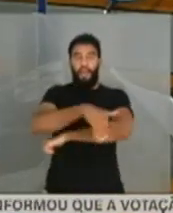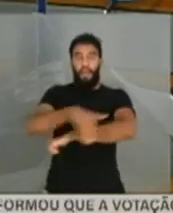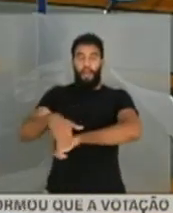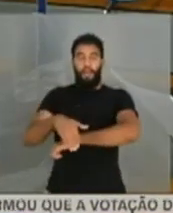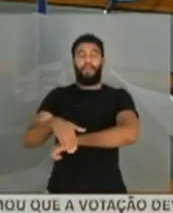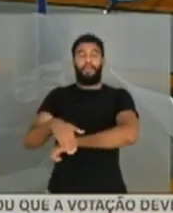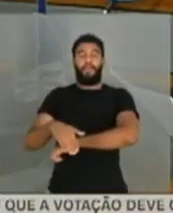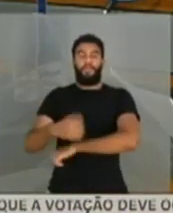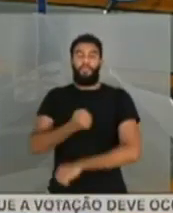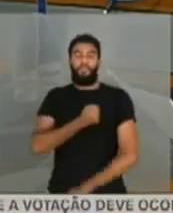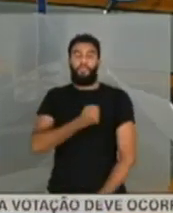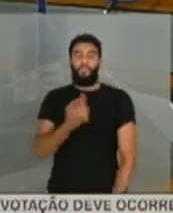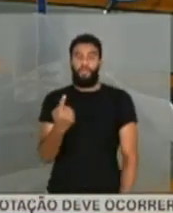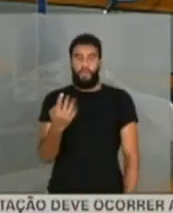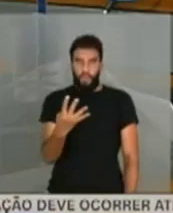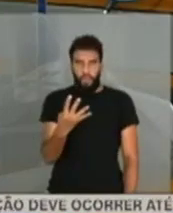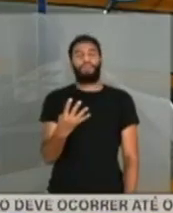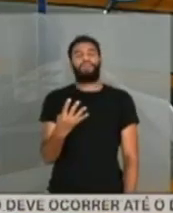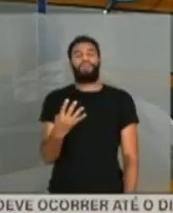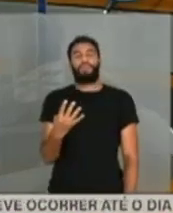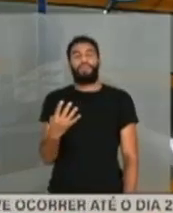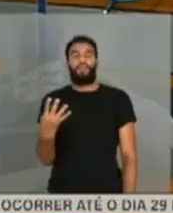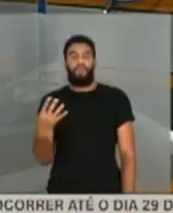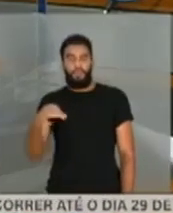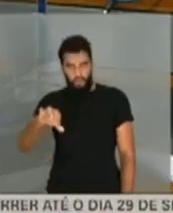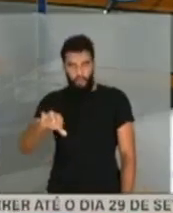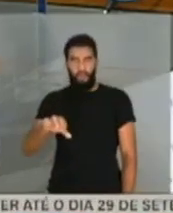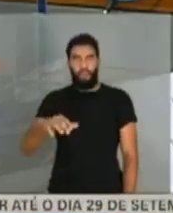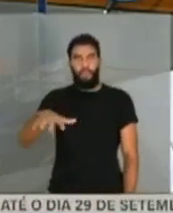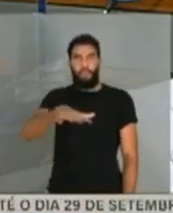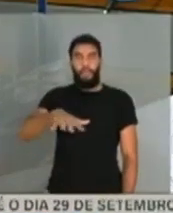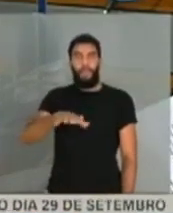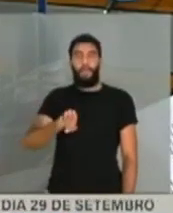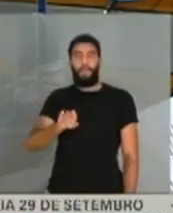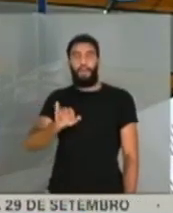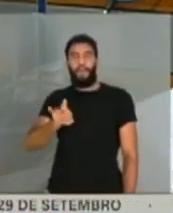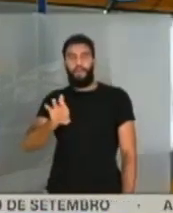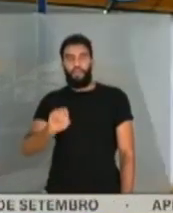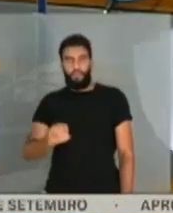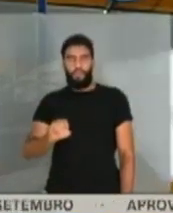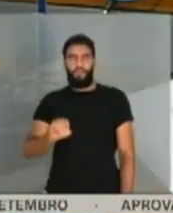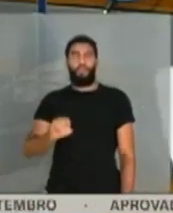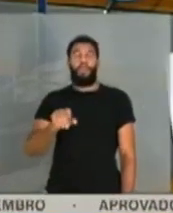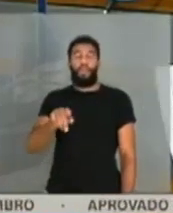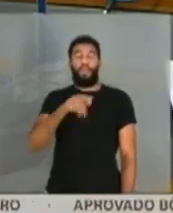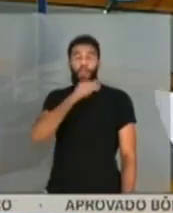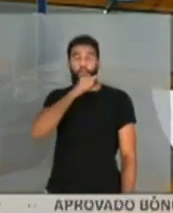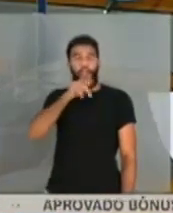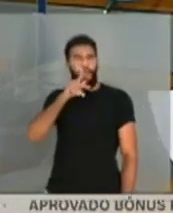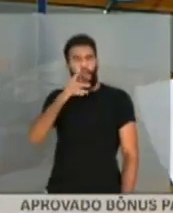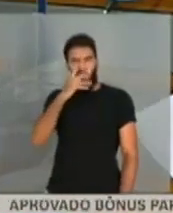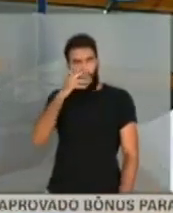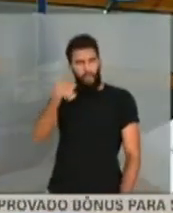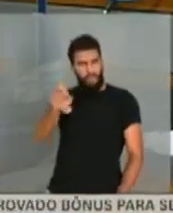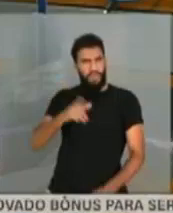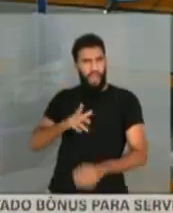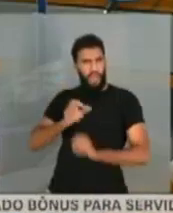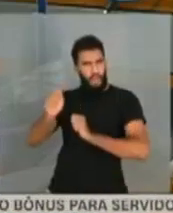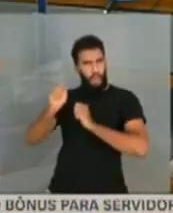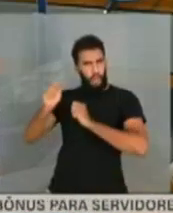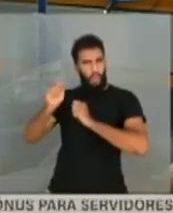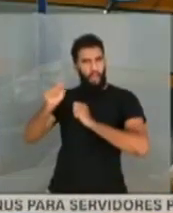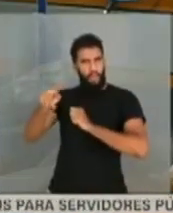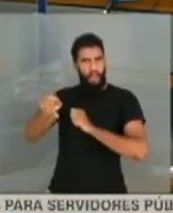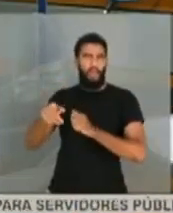1449, Casa 2, Bairro Santa Rita, Macapá P. Eu acho até que ele tosse pelo Maracatu da Favela e pelo Oratório